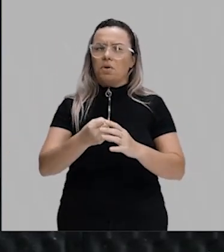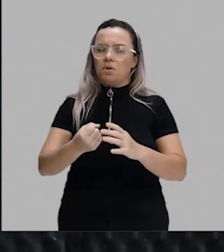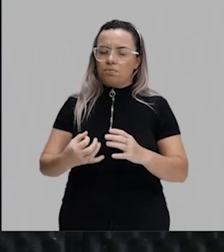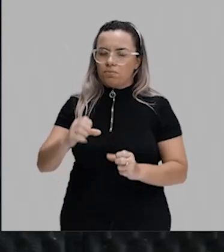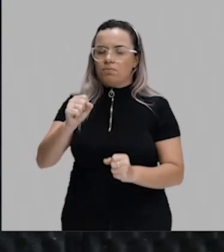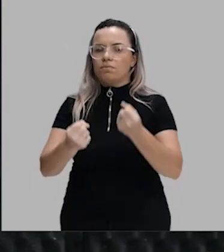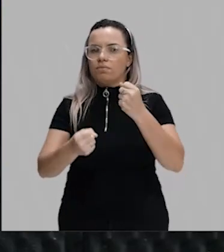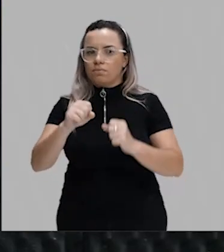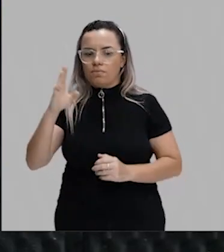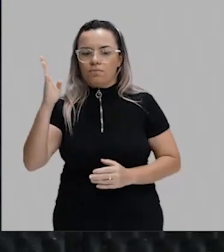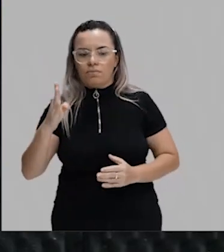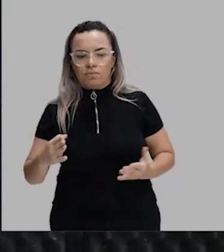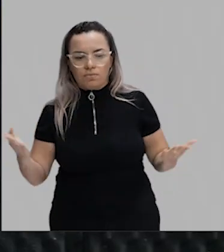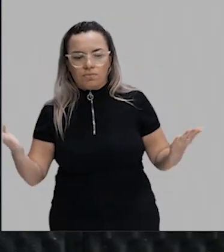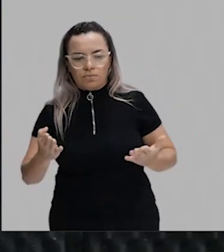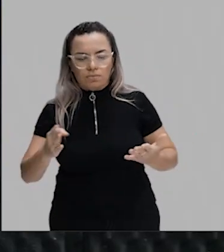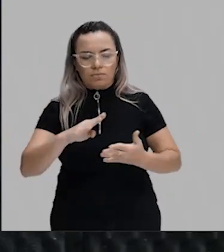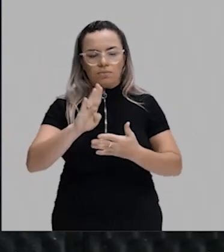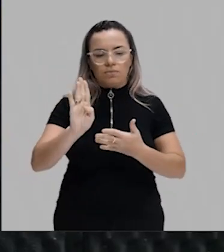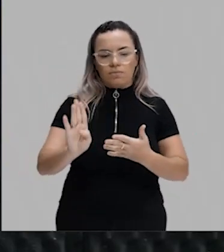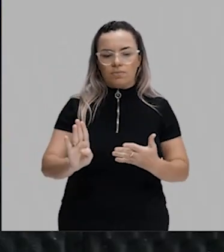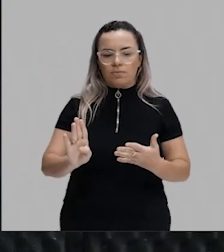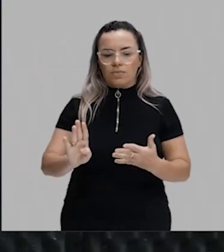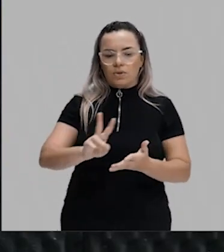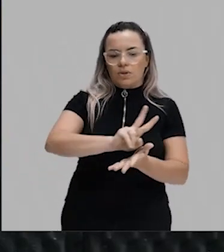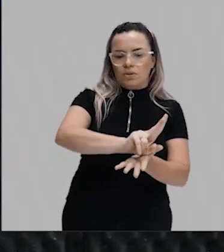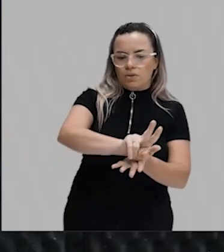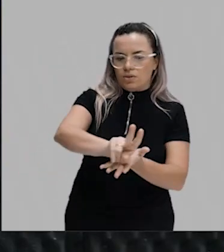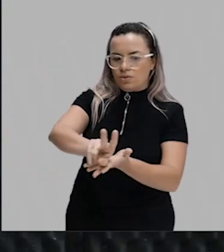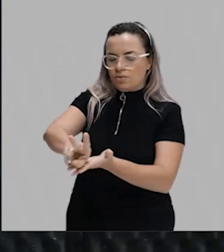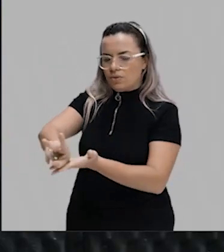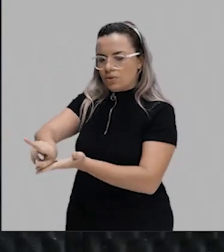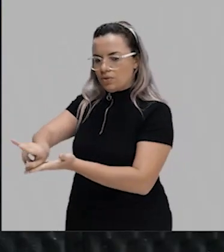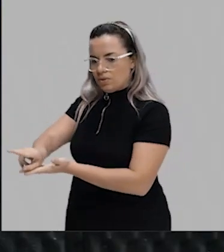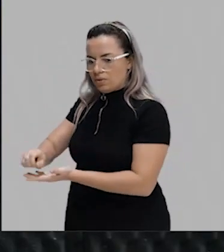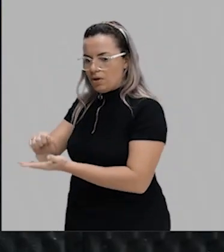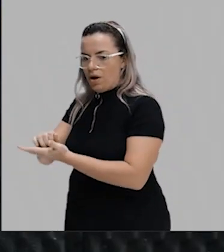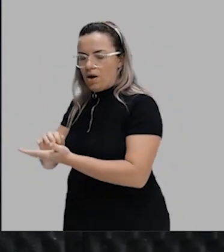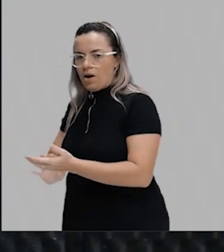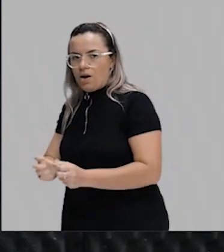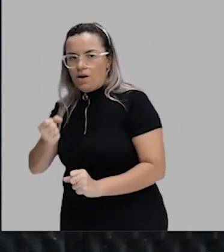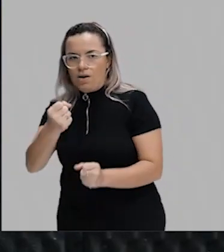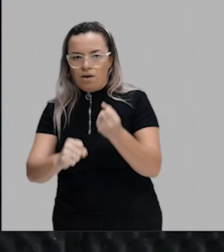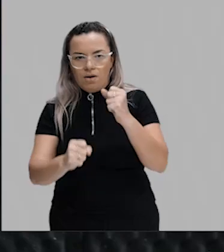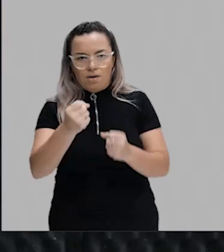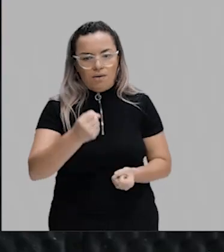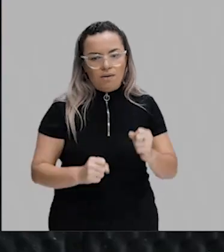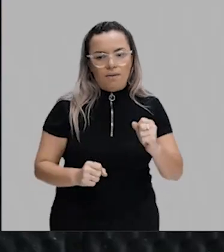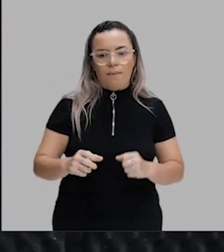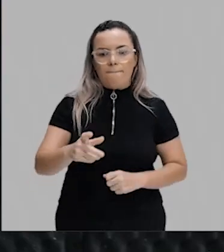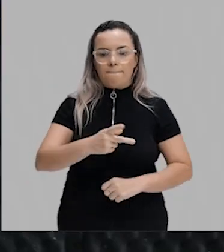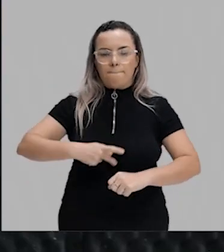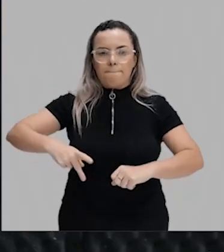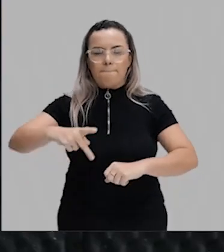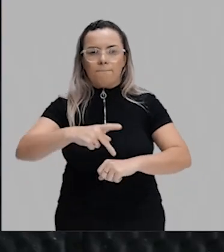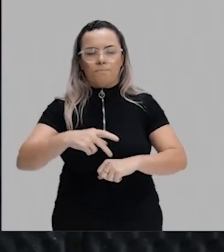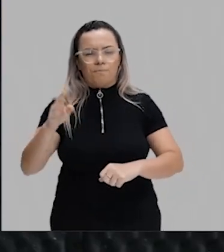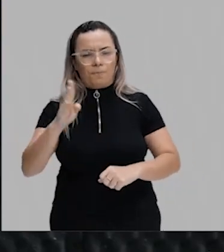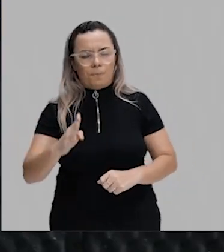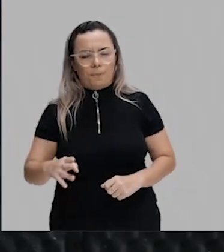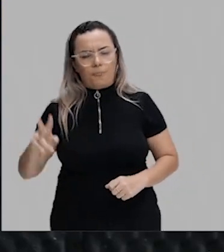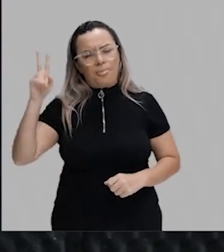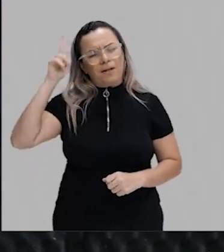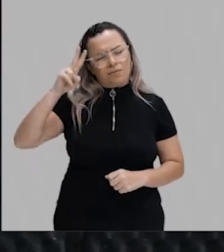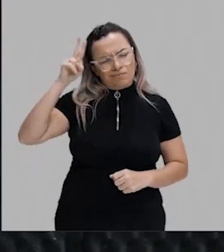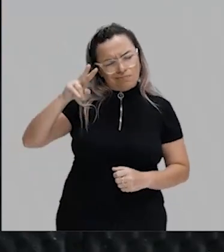brasileira na atualidade. A diversificação dos ramos de atividade industrial do país. Galera, bora relembrar.